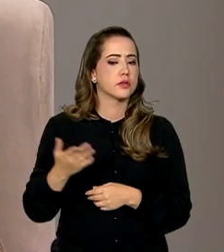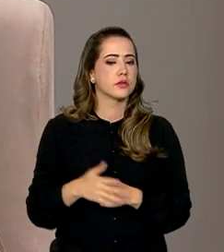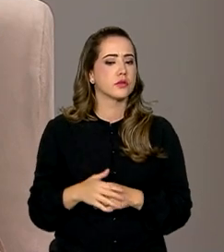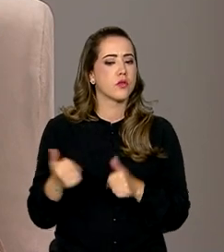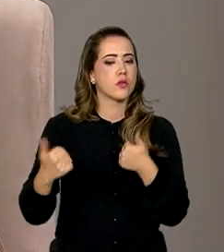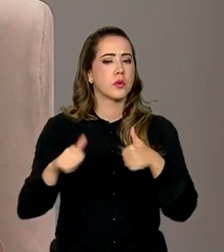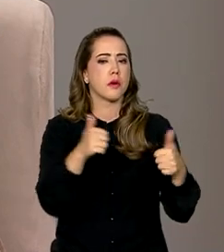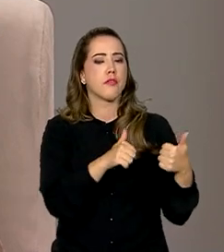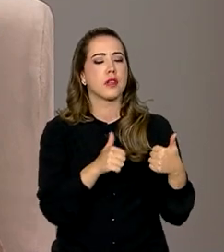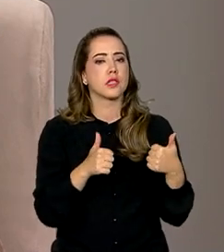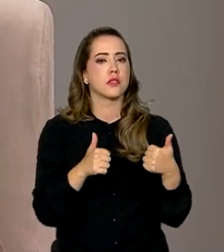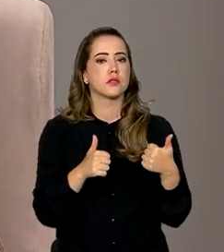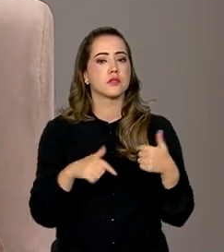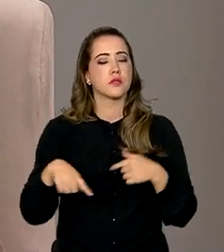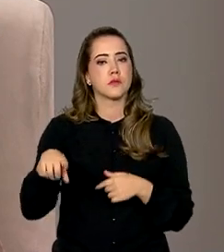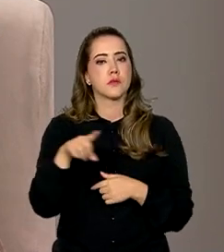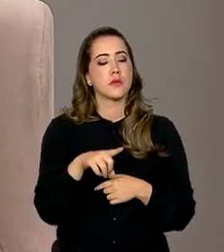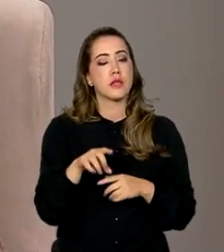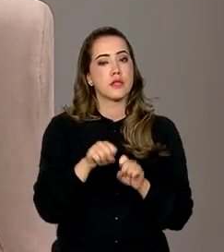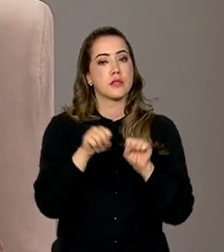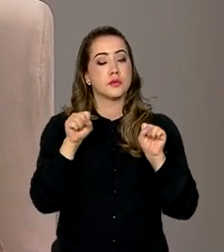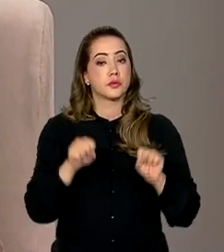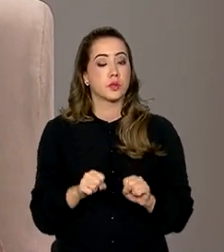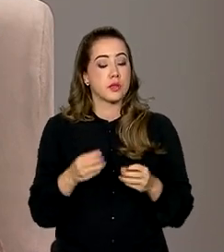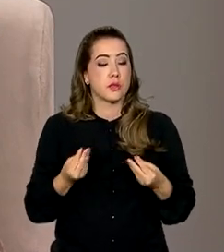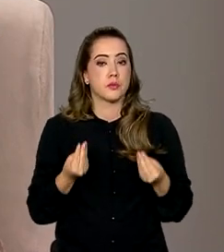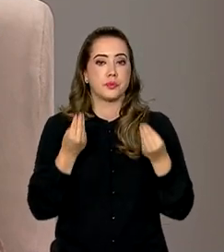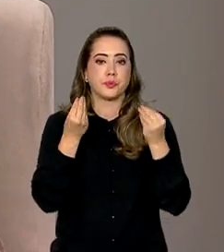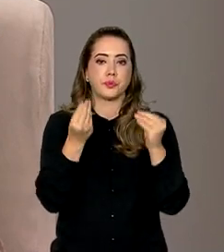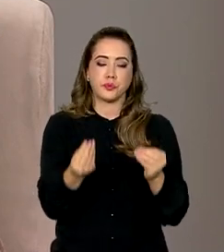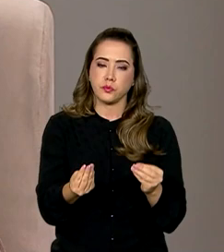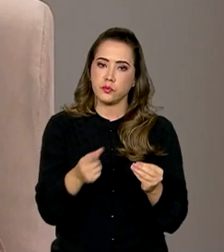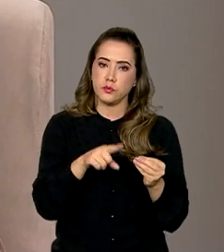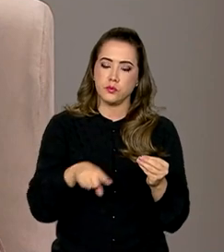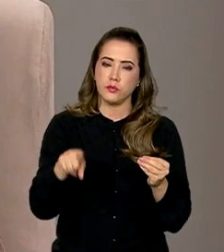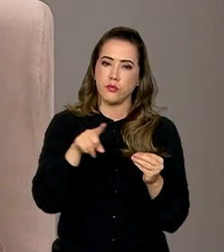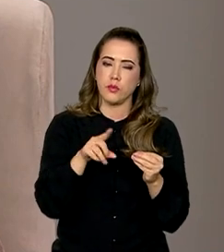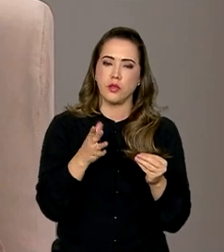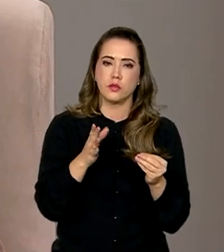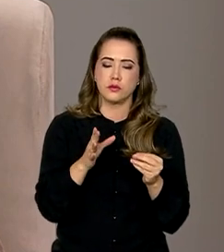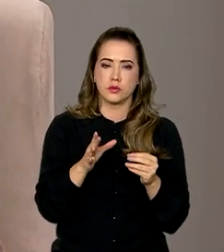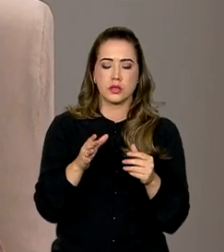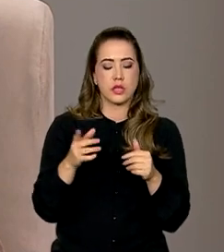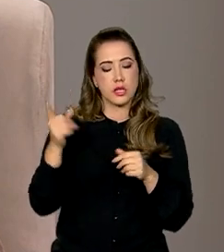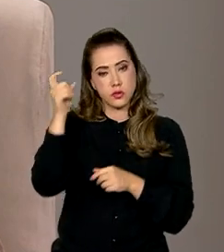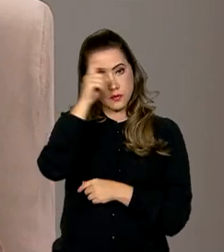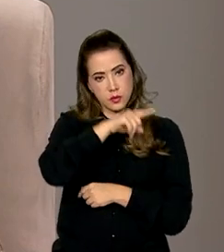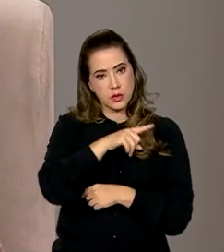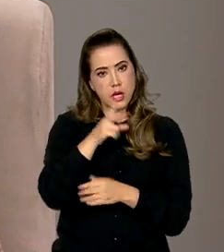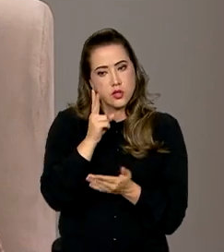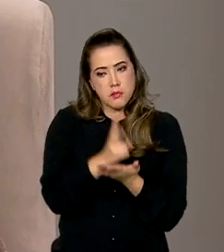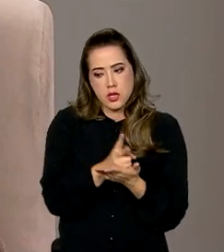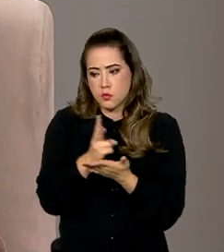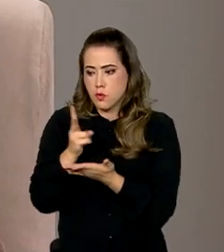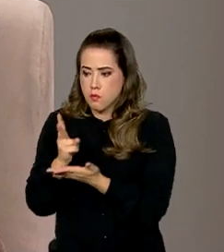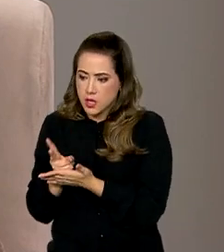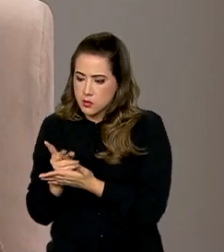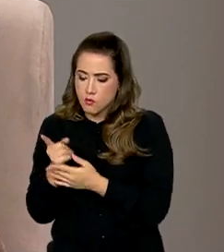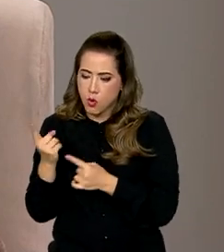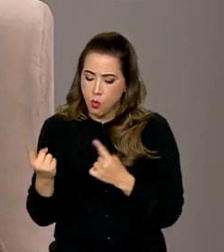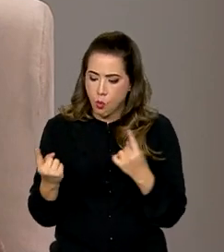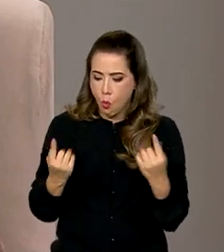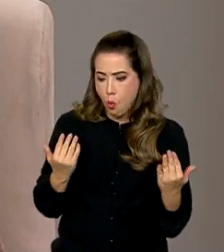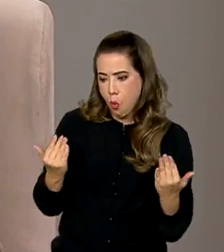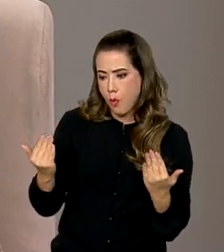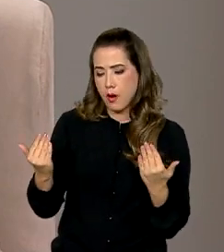como que é possível, nesse sistema, garantir que o grau de dificuldade seja o mesmo, ou seja, que